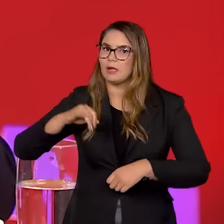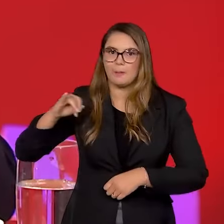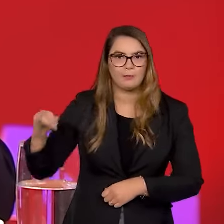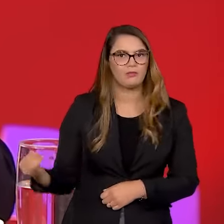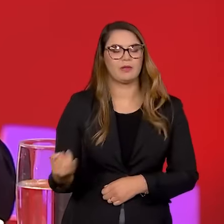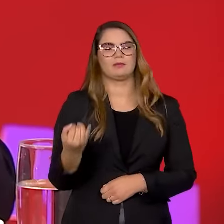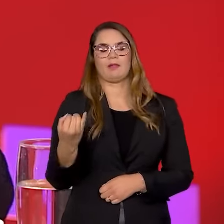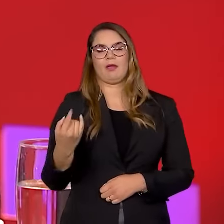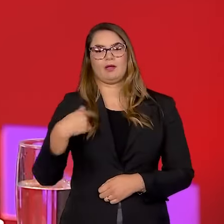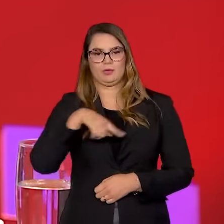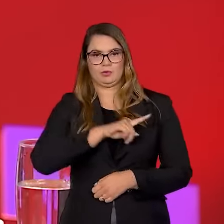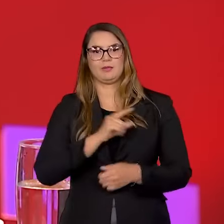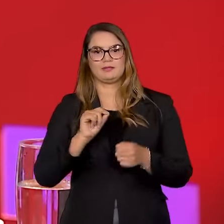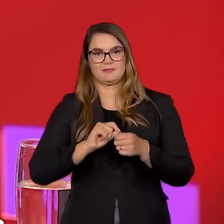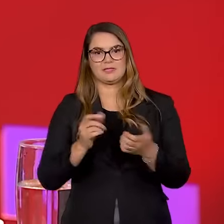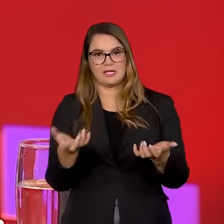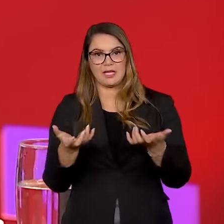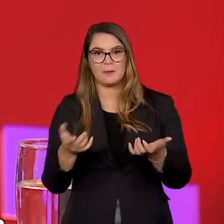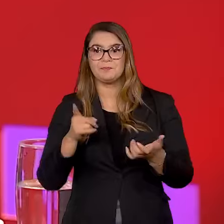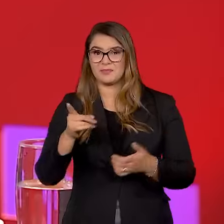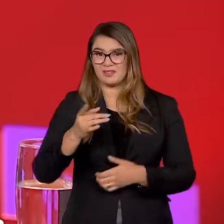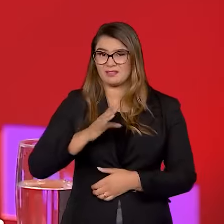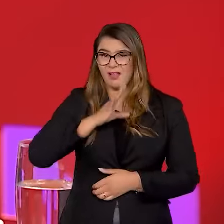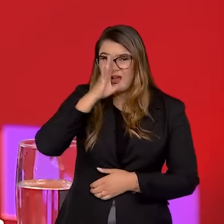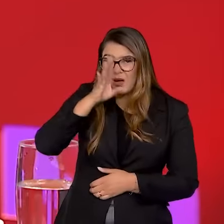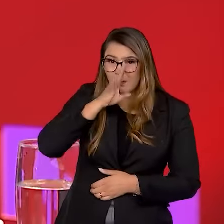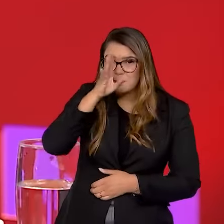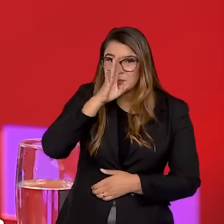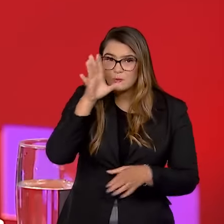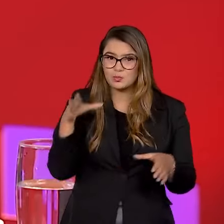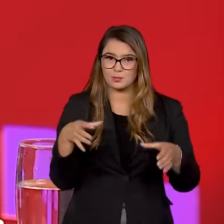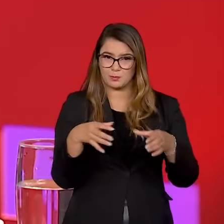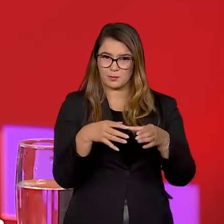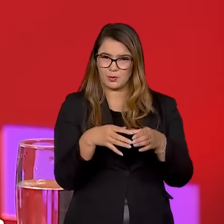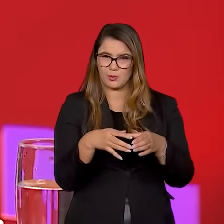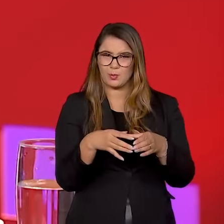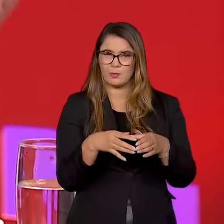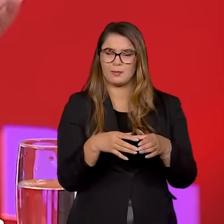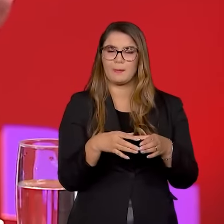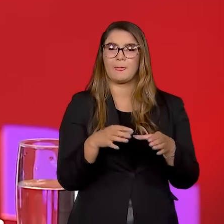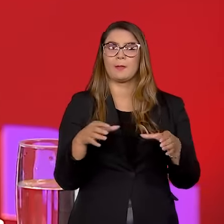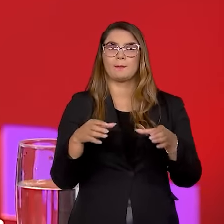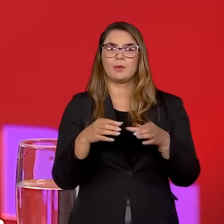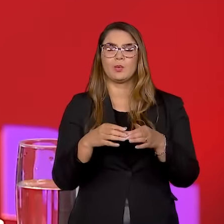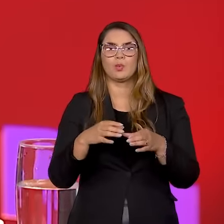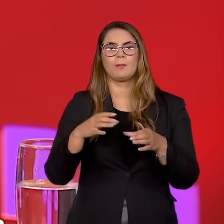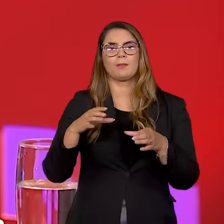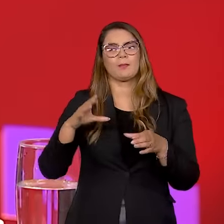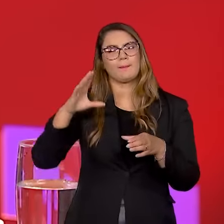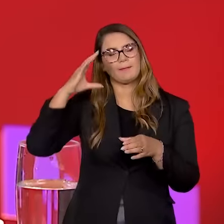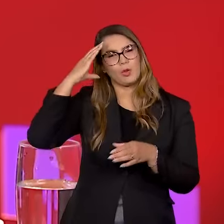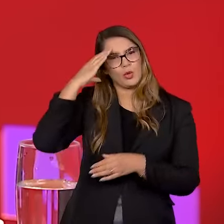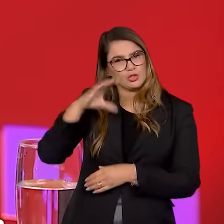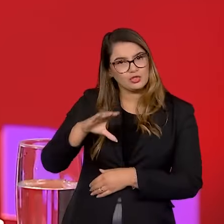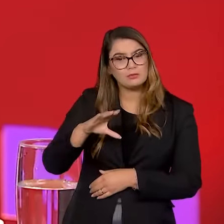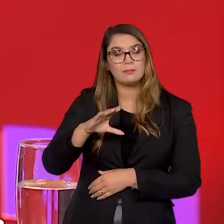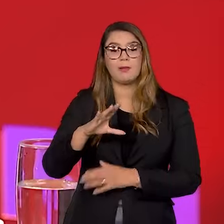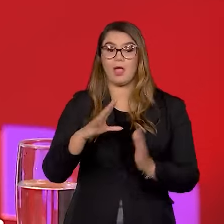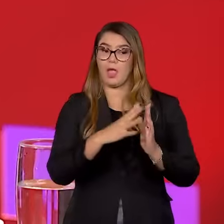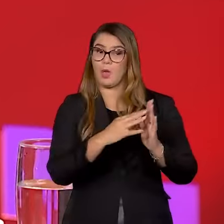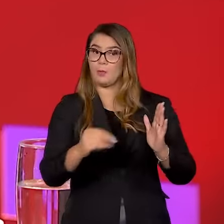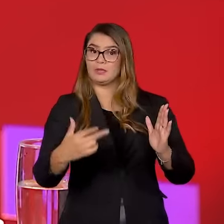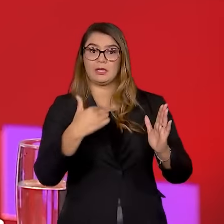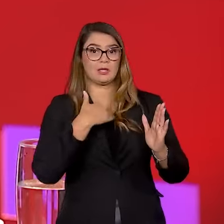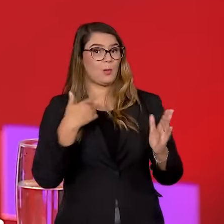pretendemos fazer. Esses abusos que foram cometidos pela turma da chamada República de Curitiba são exemplos do que não pode